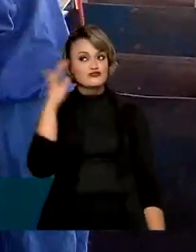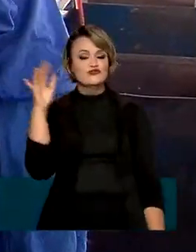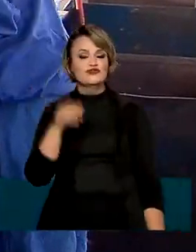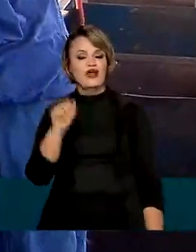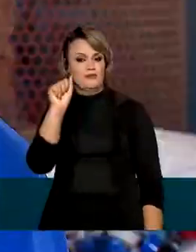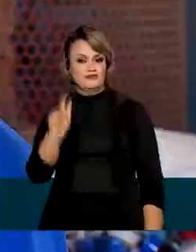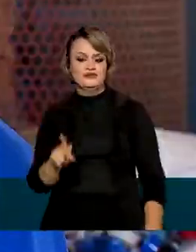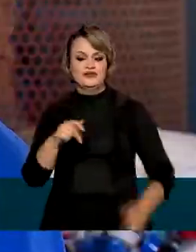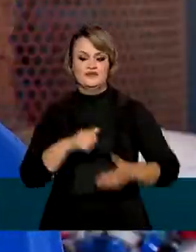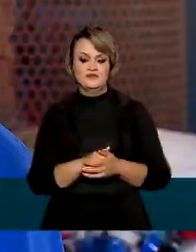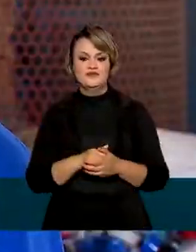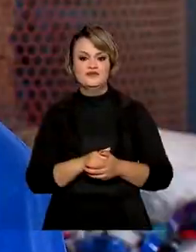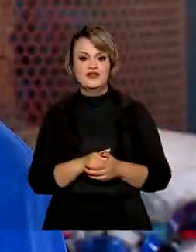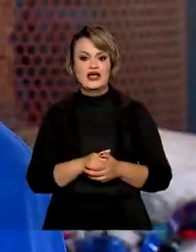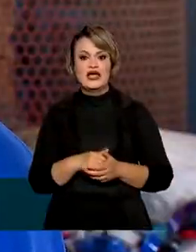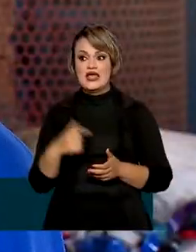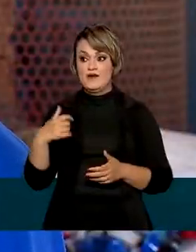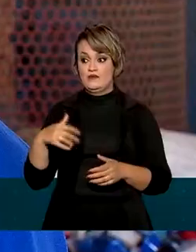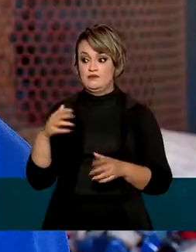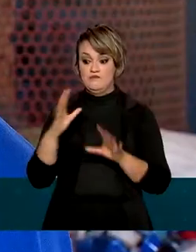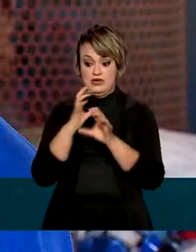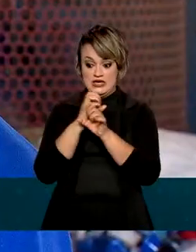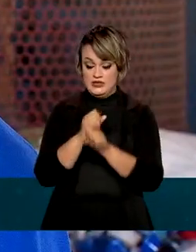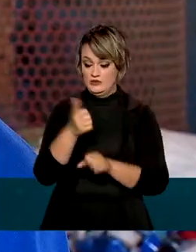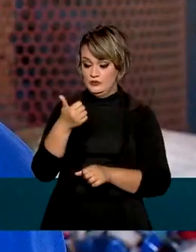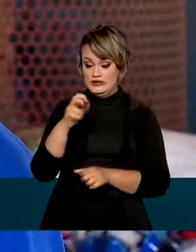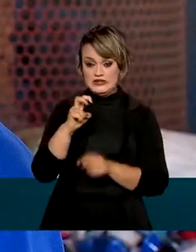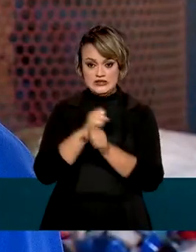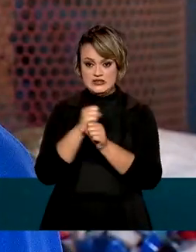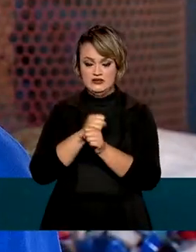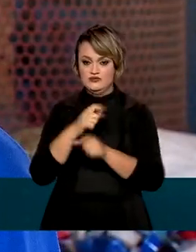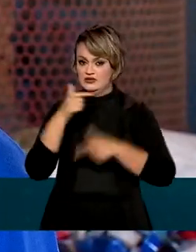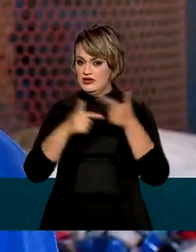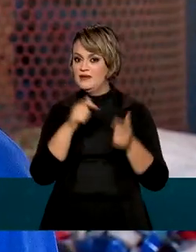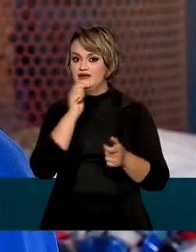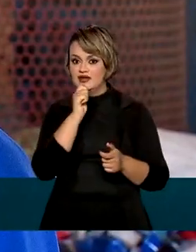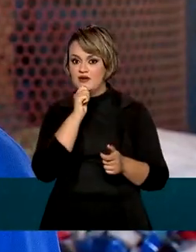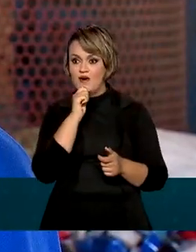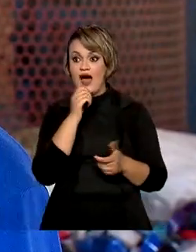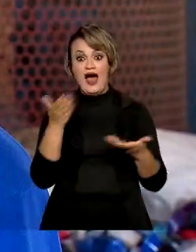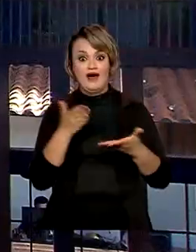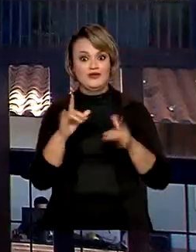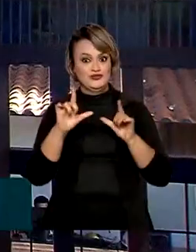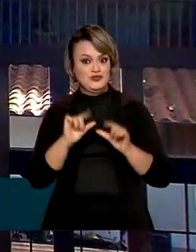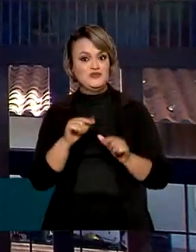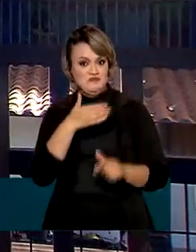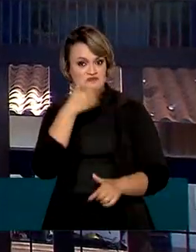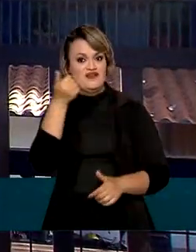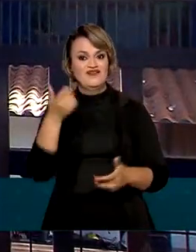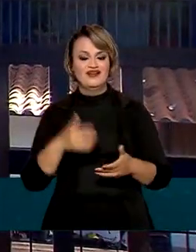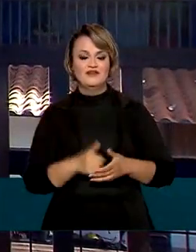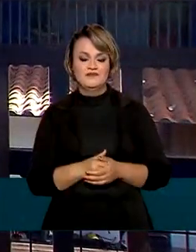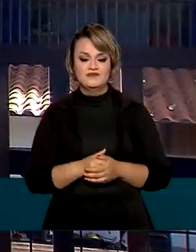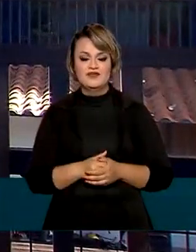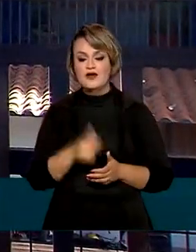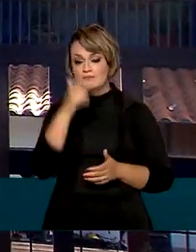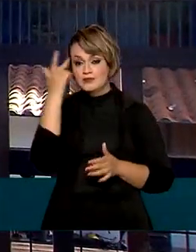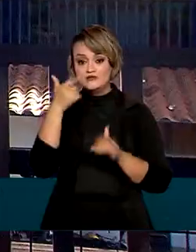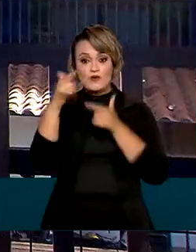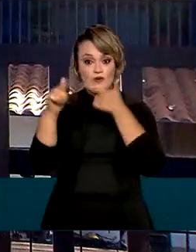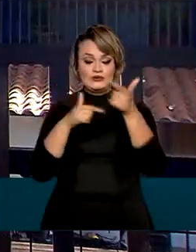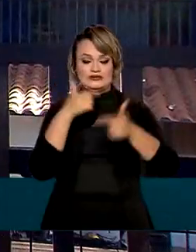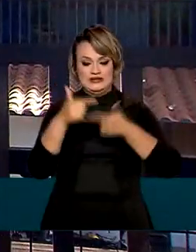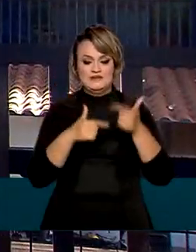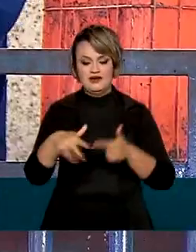aposentar. Ainda não tinha uns 15 anos e como agora diminuiu, melhorou muito, 100%. Agora, outros catadores de